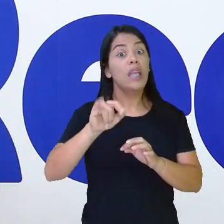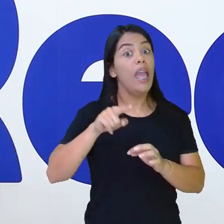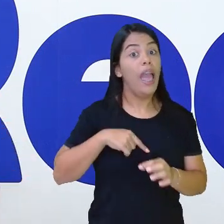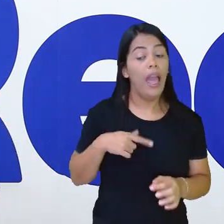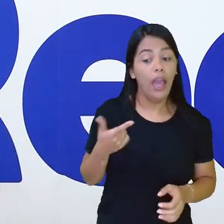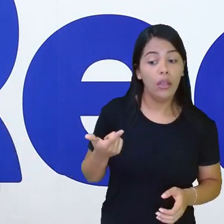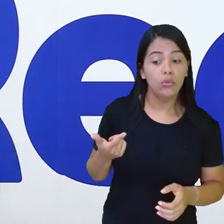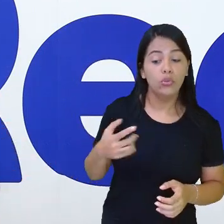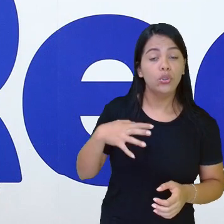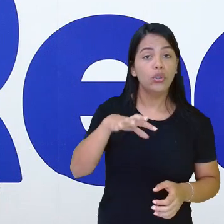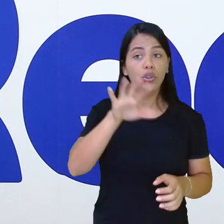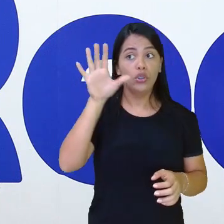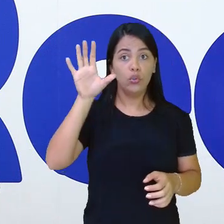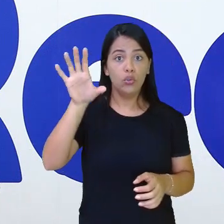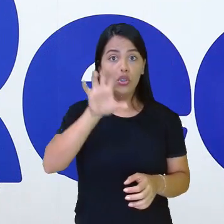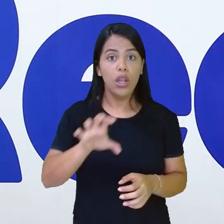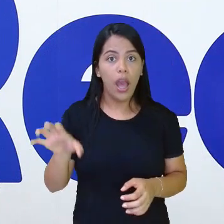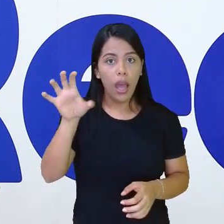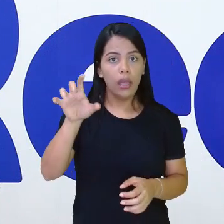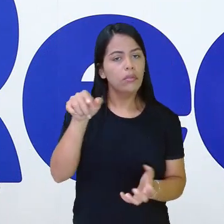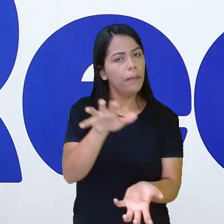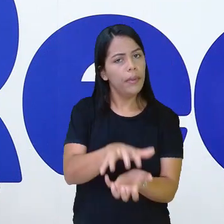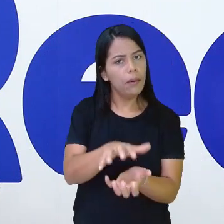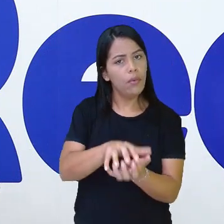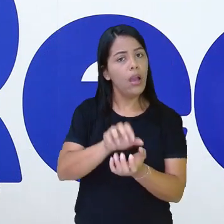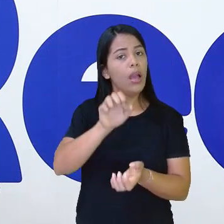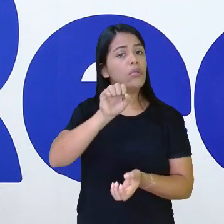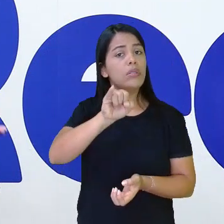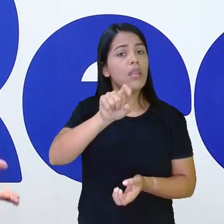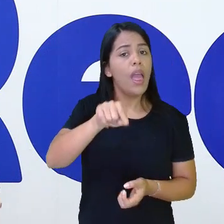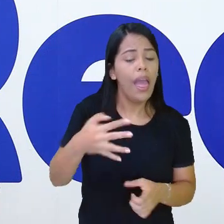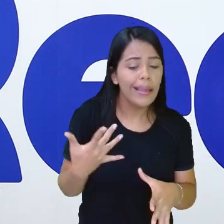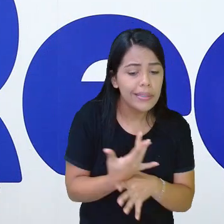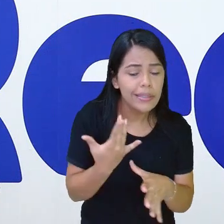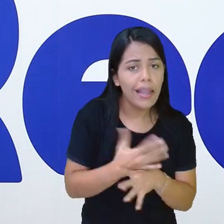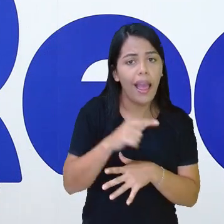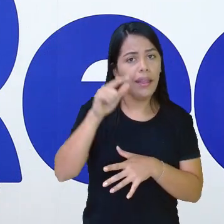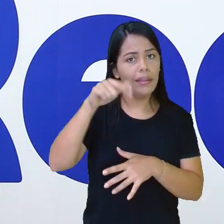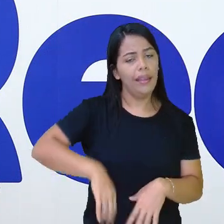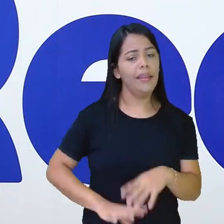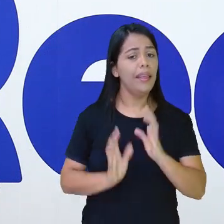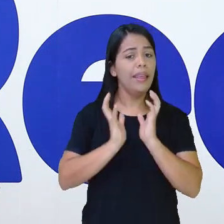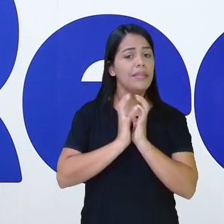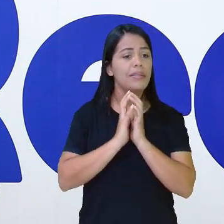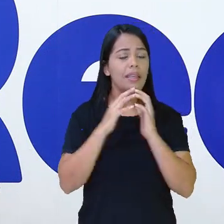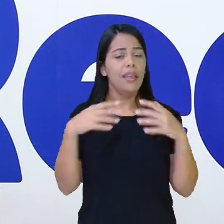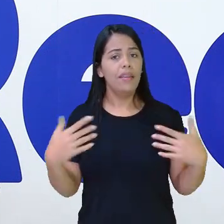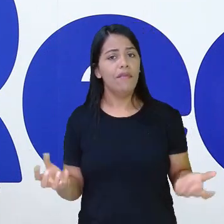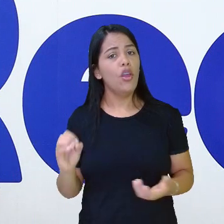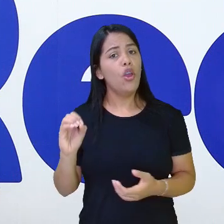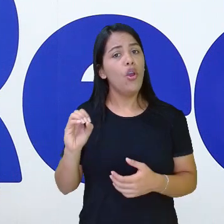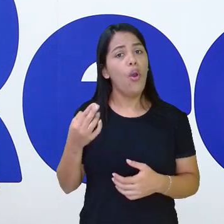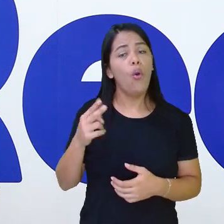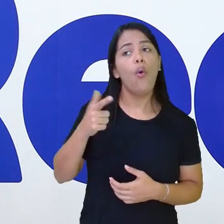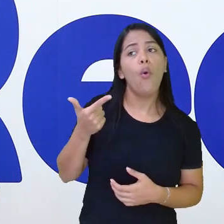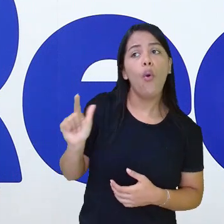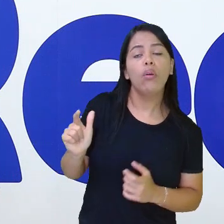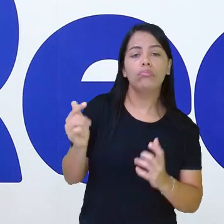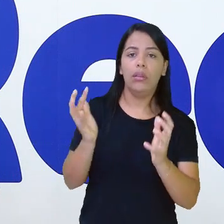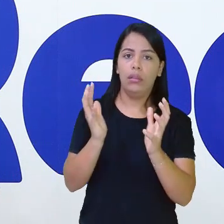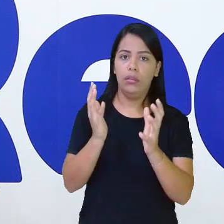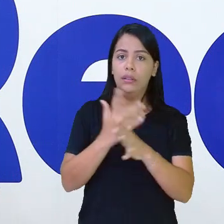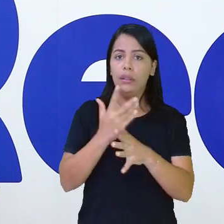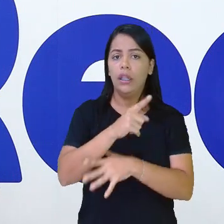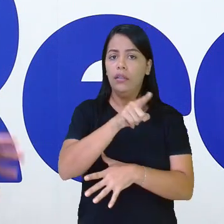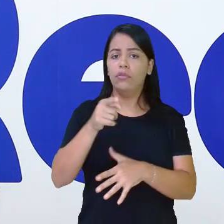Pernambucano? Se é da cidade, Recifense? E aí, outra cidade em que você nasceu? Isso aí para a gente também estar aqui interessado